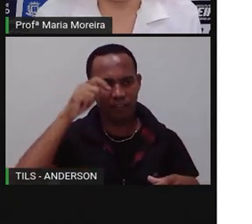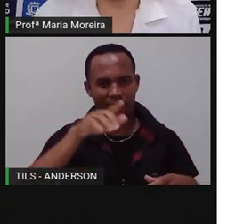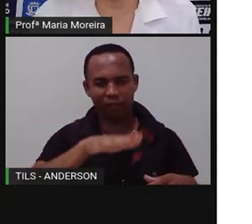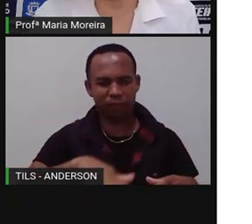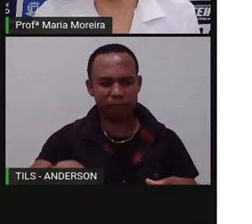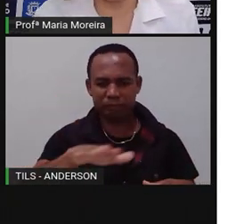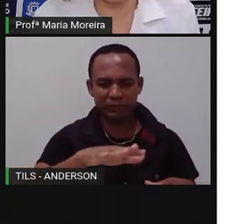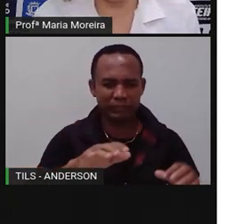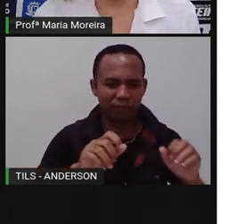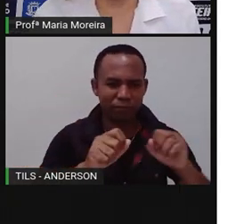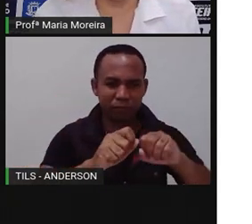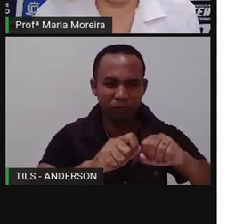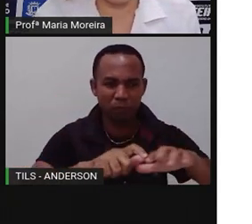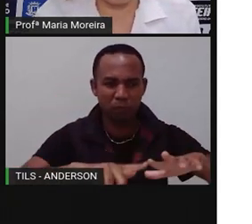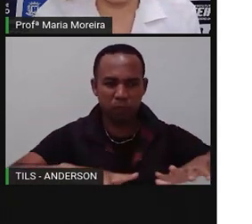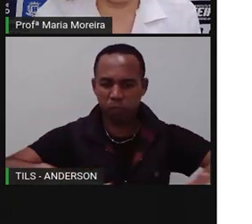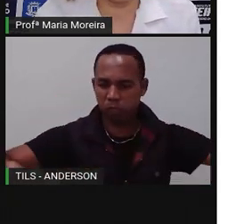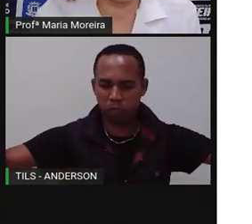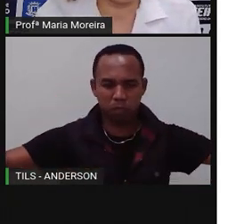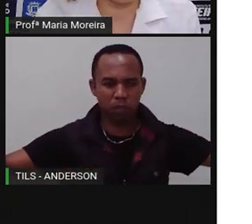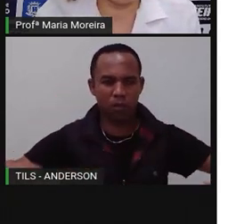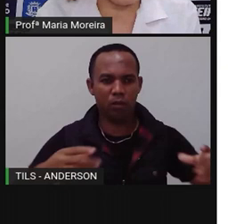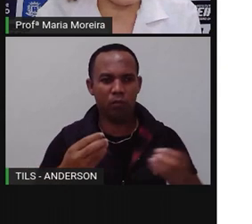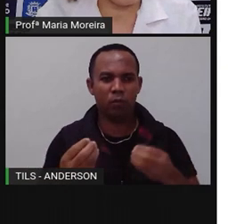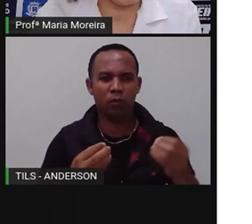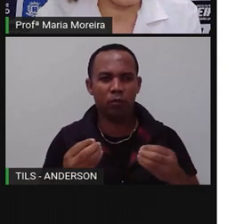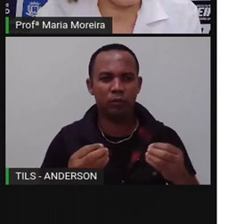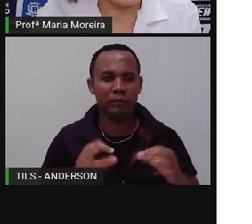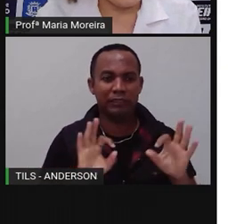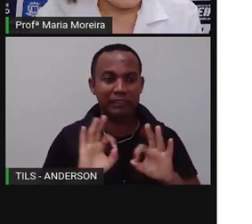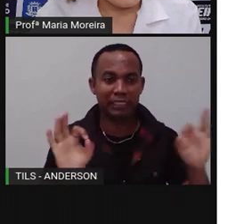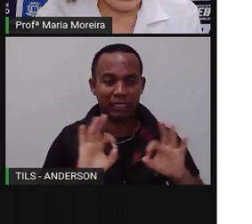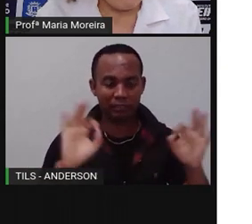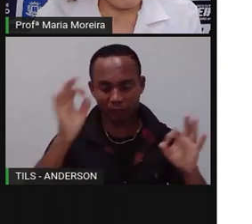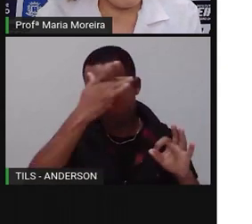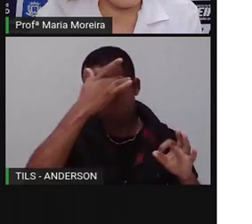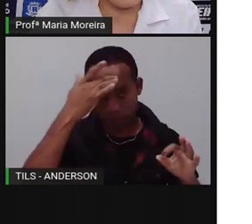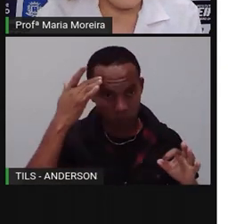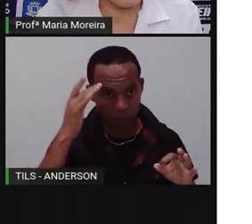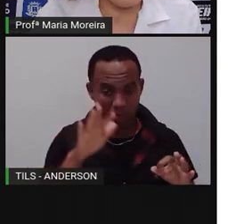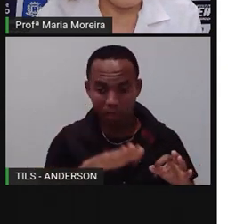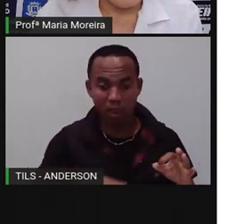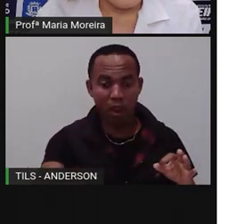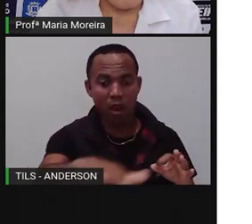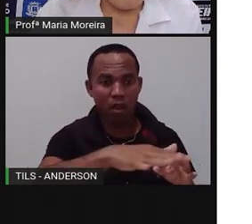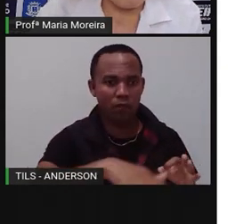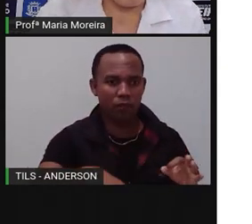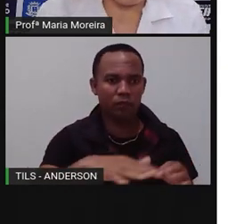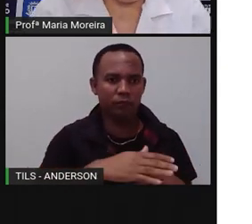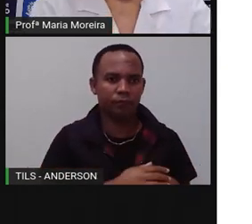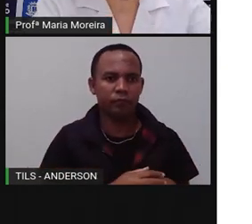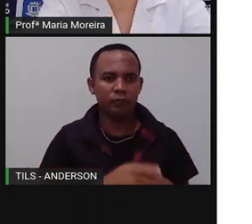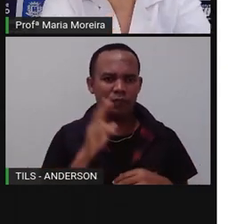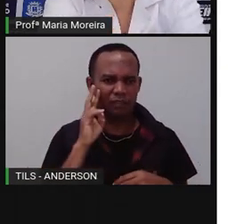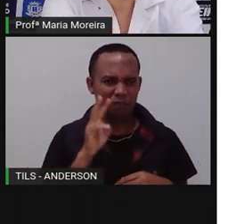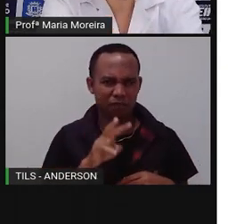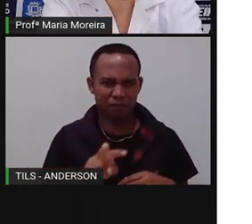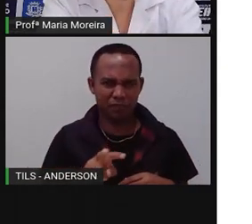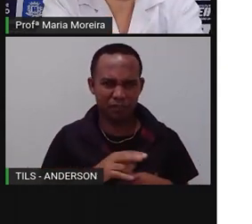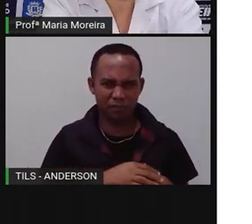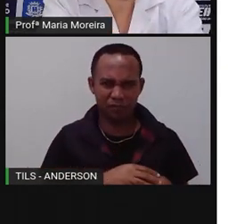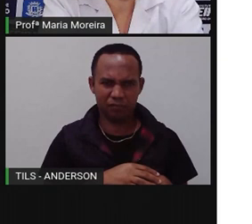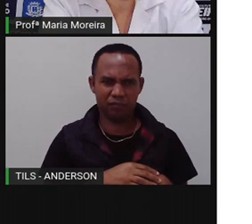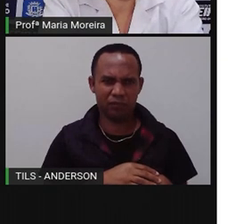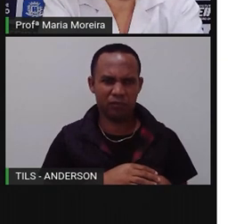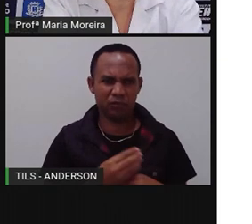O deserto fica o quê? Na África. Você sabe o que é um deserto, gente? Sabe o que é um deserto? Quem nunca falou? Vixe, essa